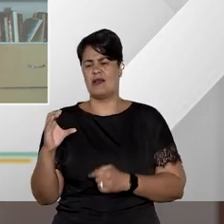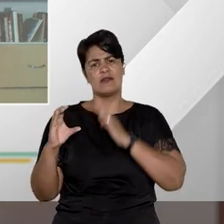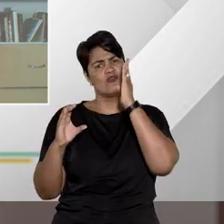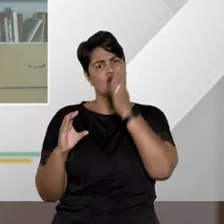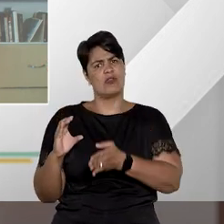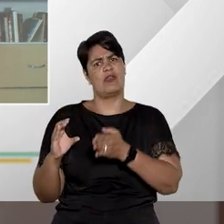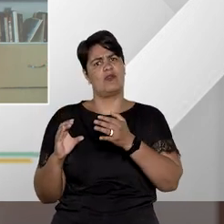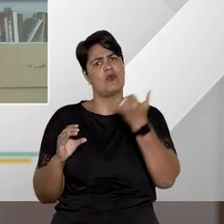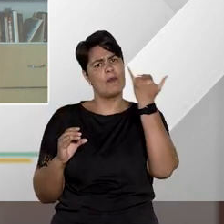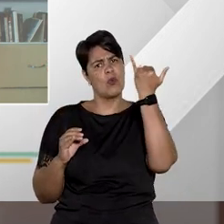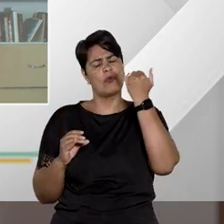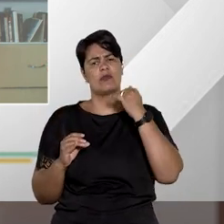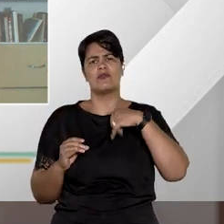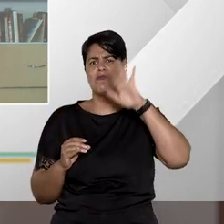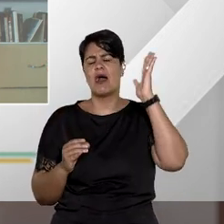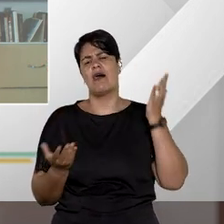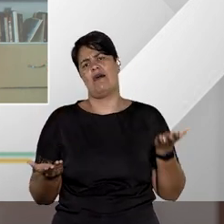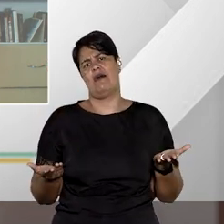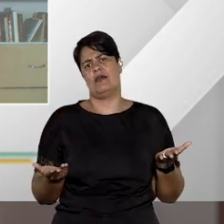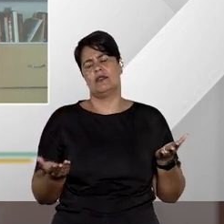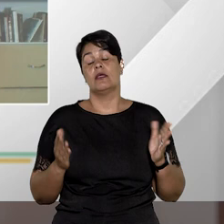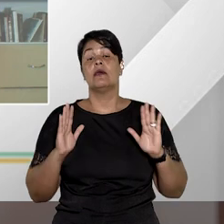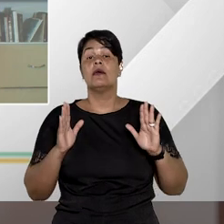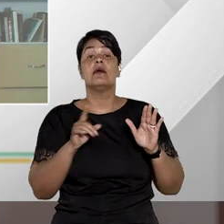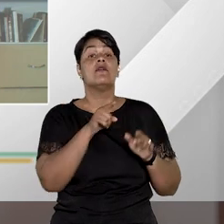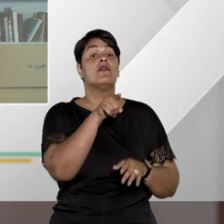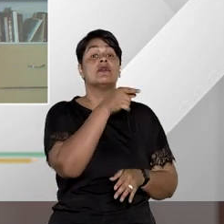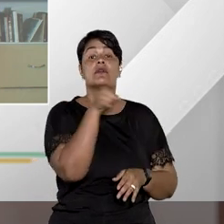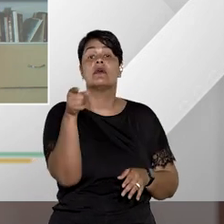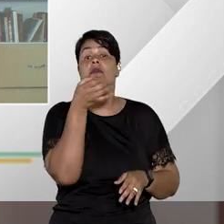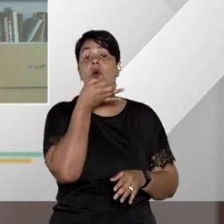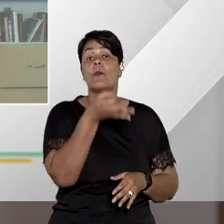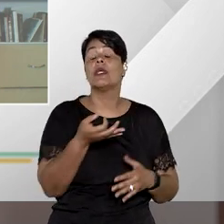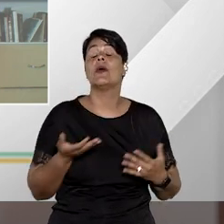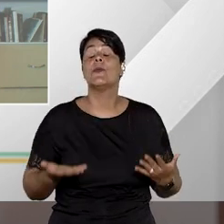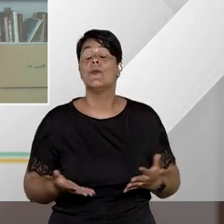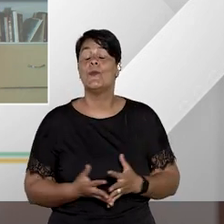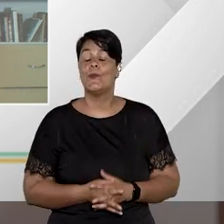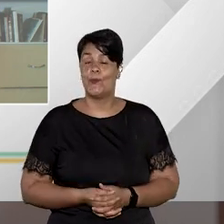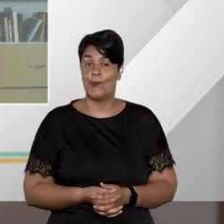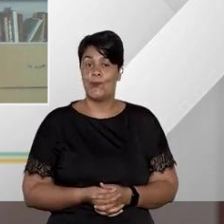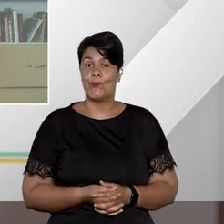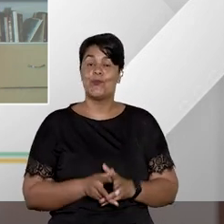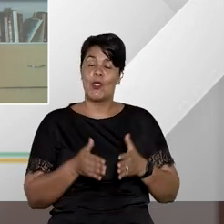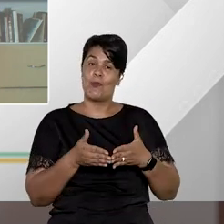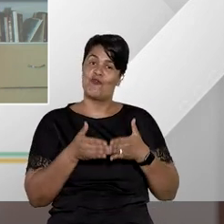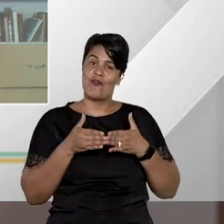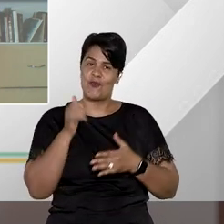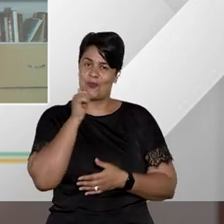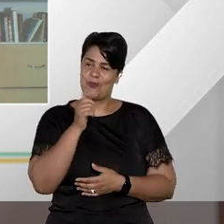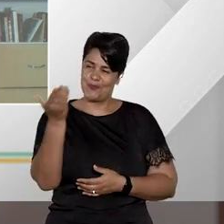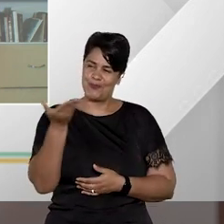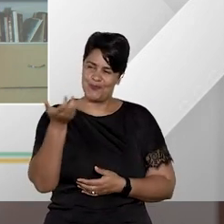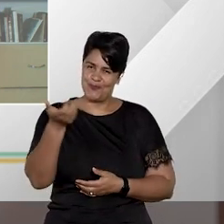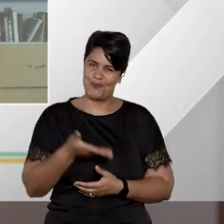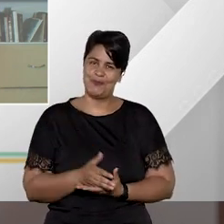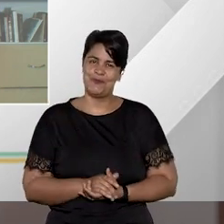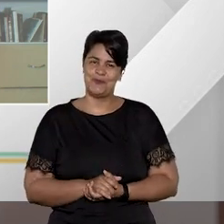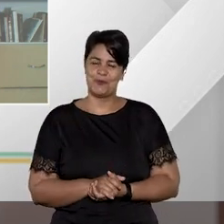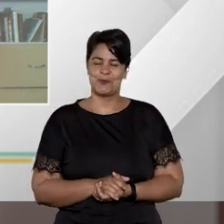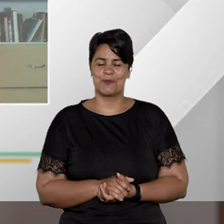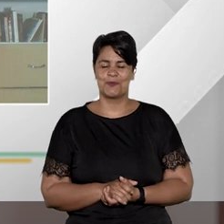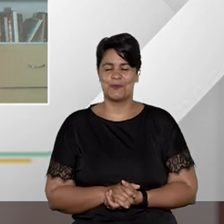realmente afeta diretamente a liberdade da pessoa qual a opinião de ambos eu gostaria de começar então ouvindo a doutora Geilza